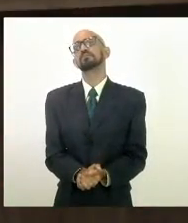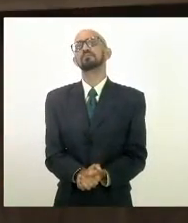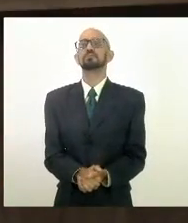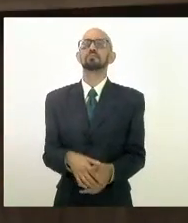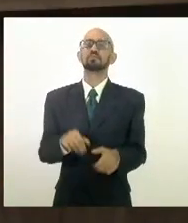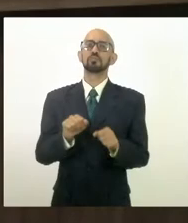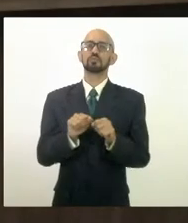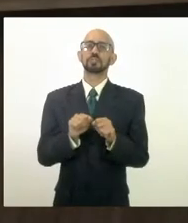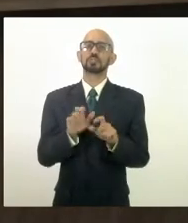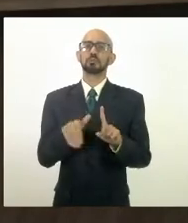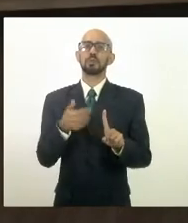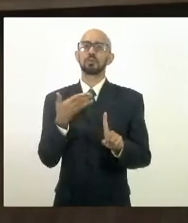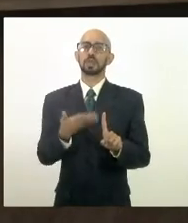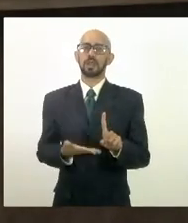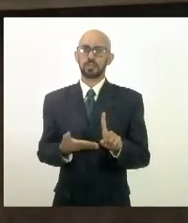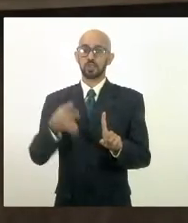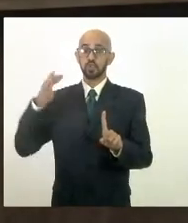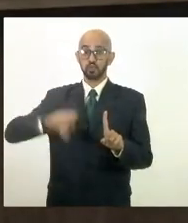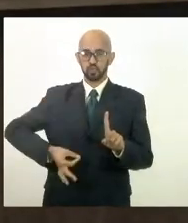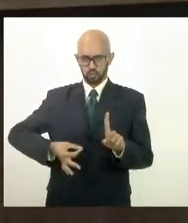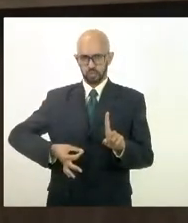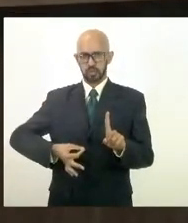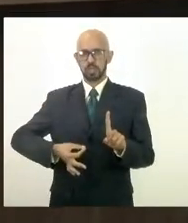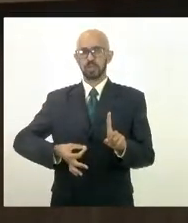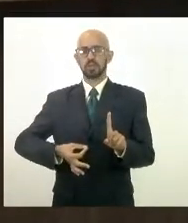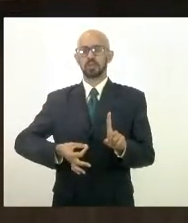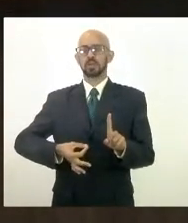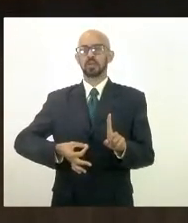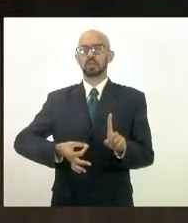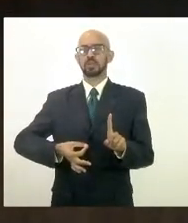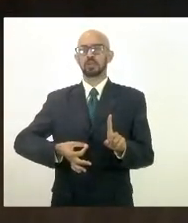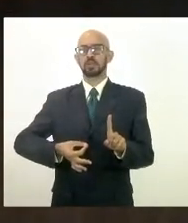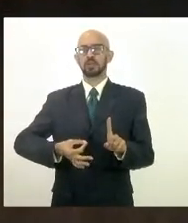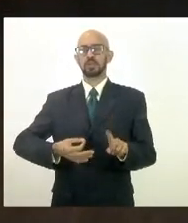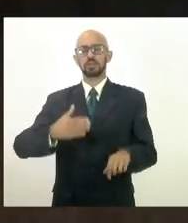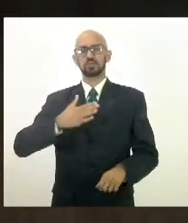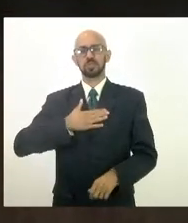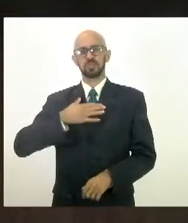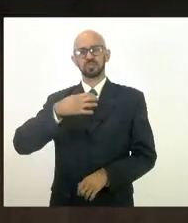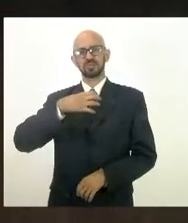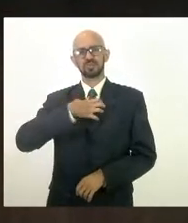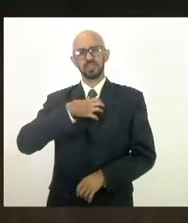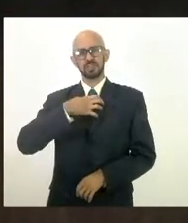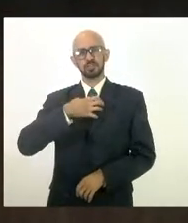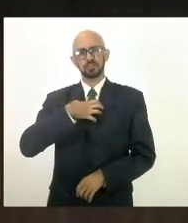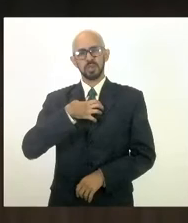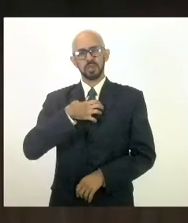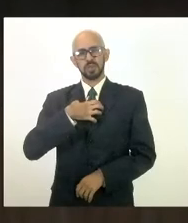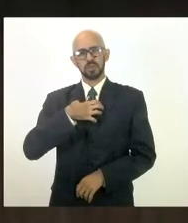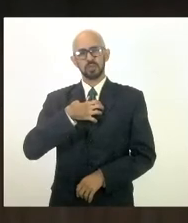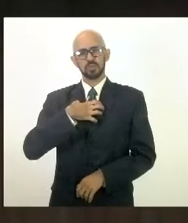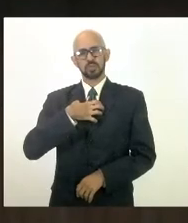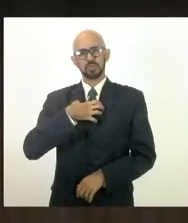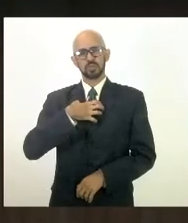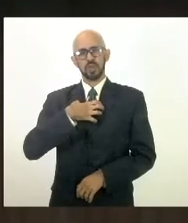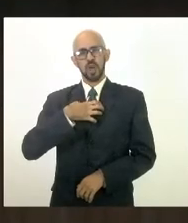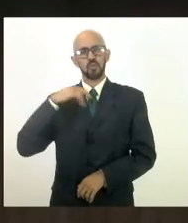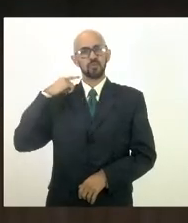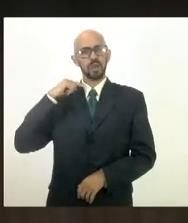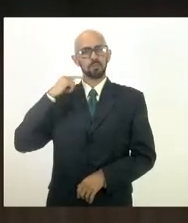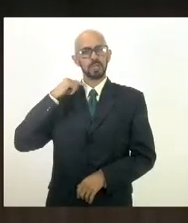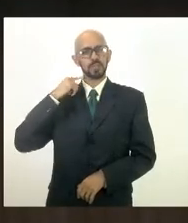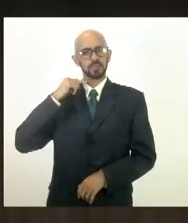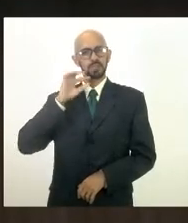justa homenagem e prestar os meus sentimentos ao flamenguista policial